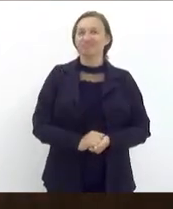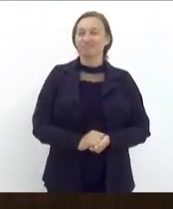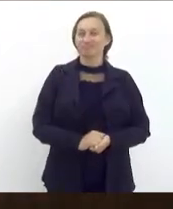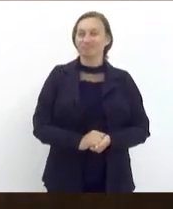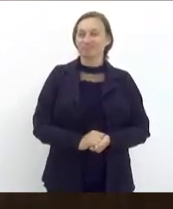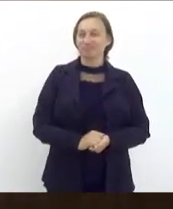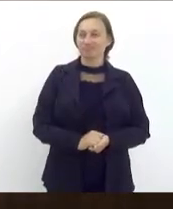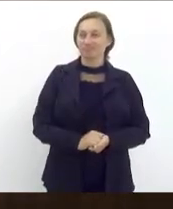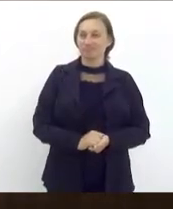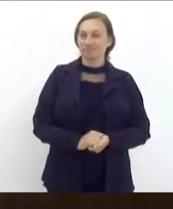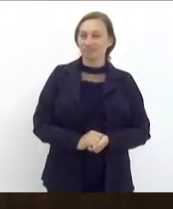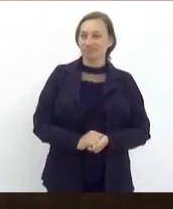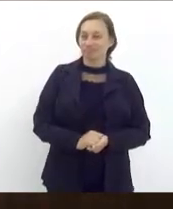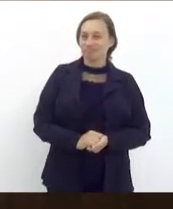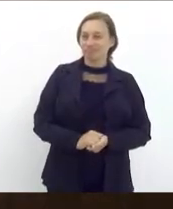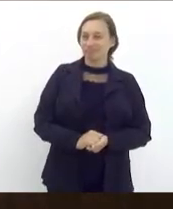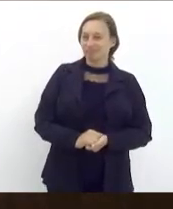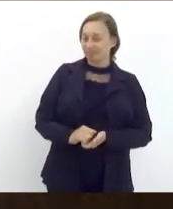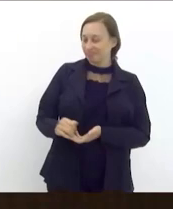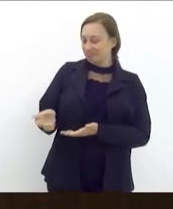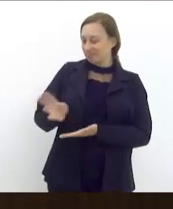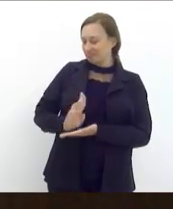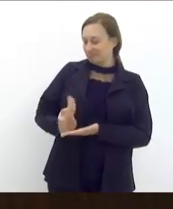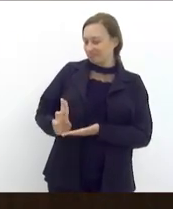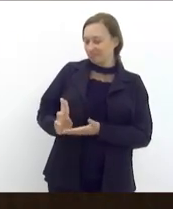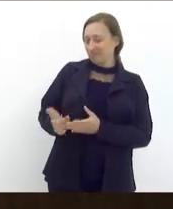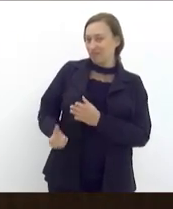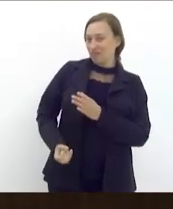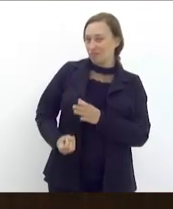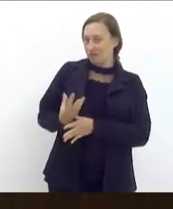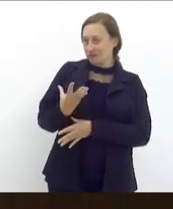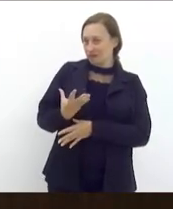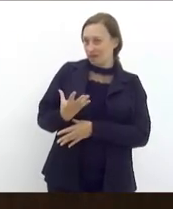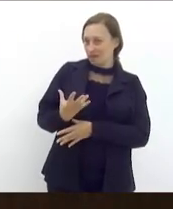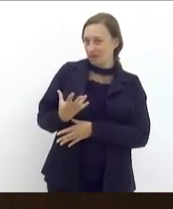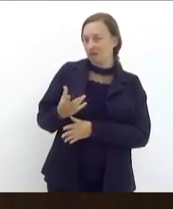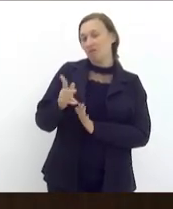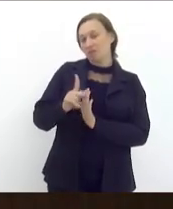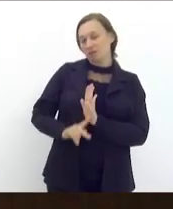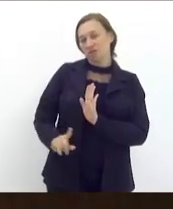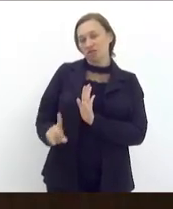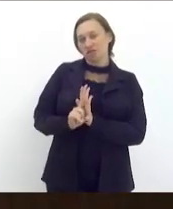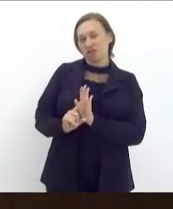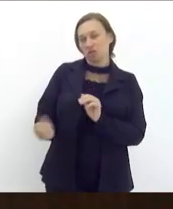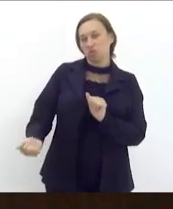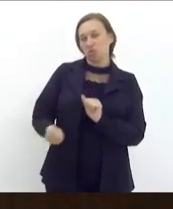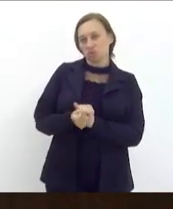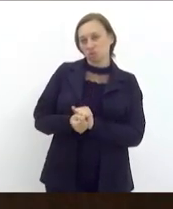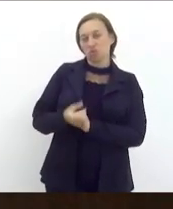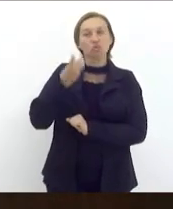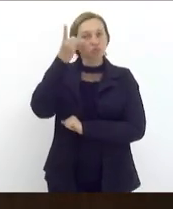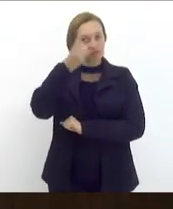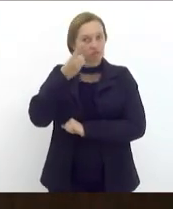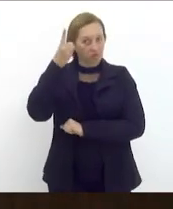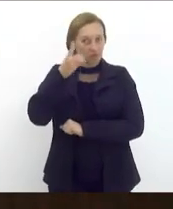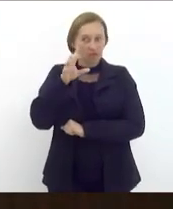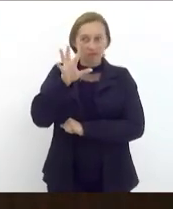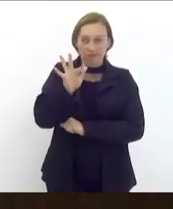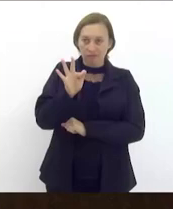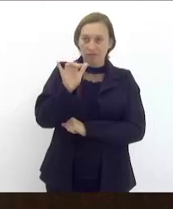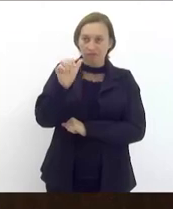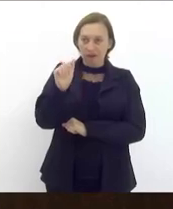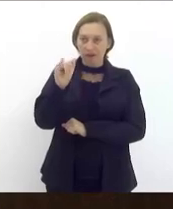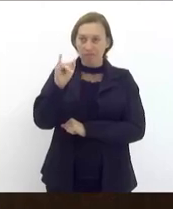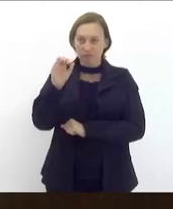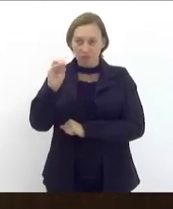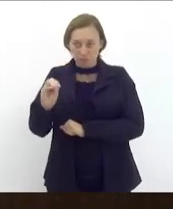coassinar e coproduzir este projeto de lei juntamente com o deputado Fábio Silva